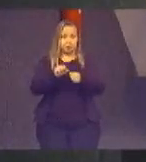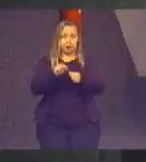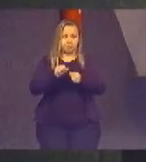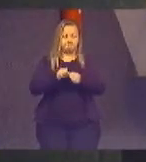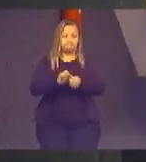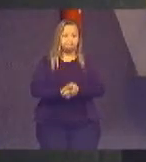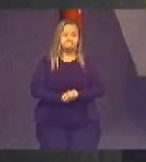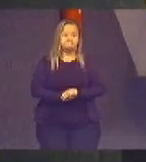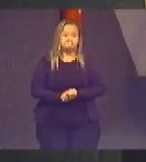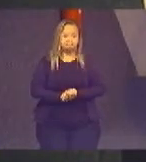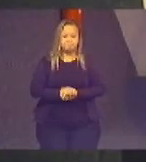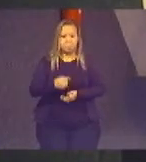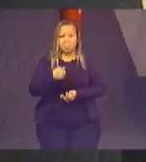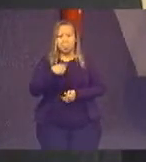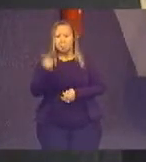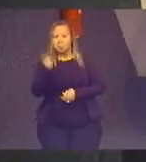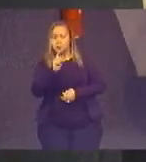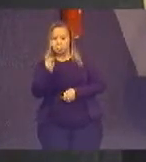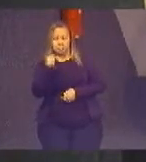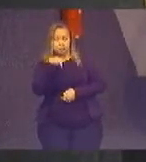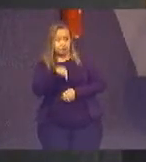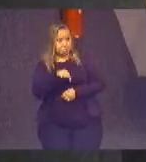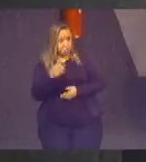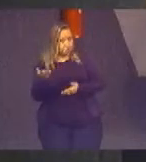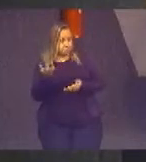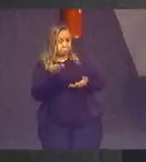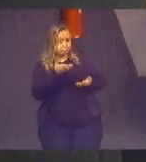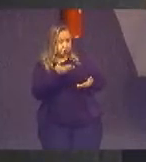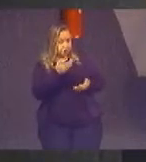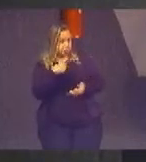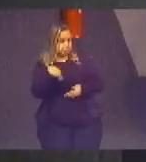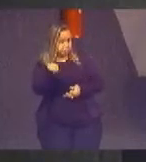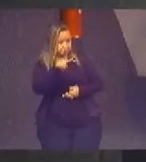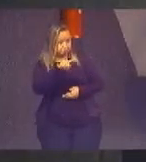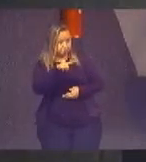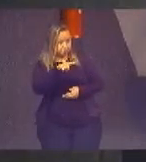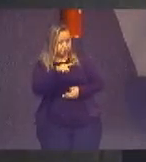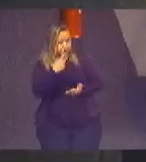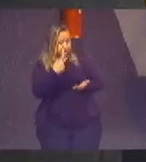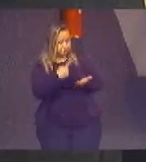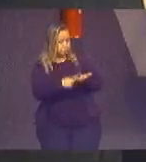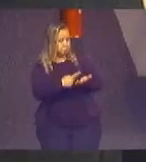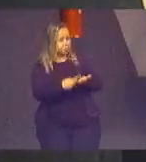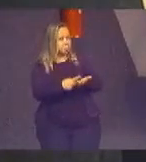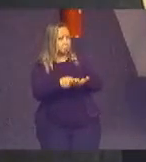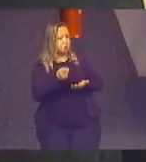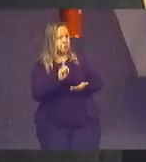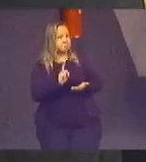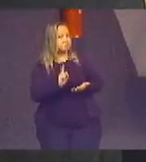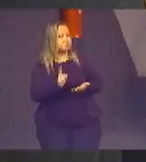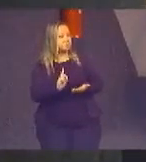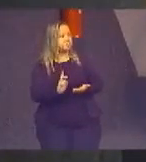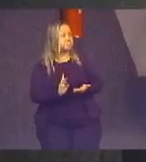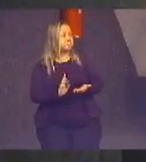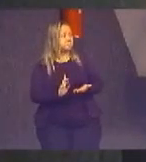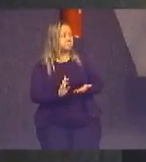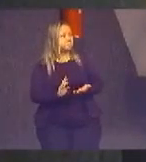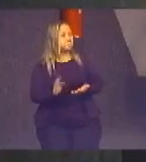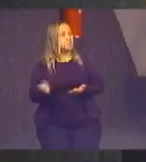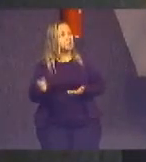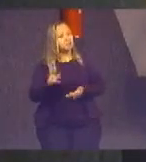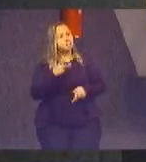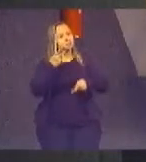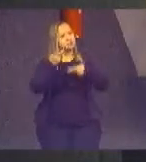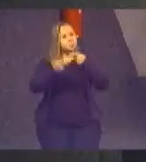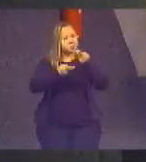Eu não vim aqui trazer para vocês um compromisso. Eu vim dizer que